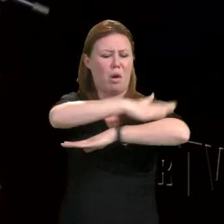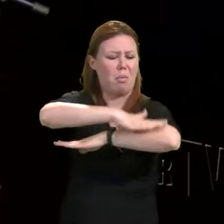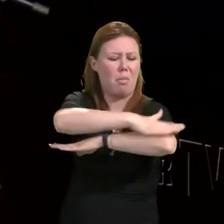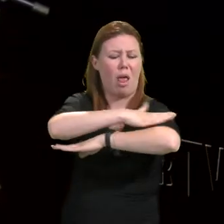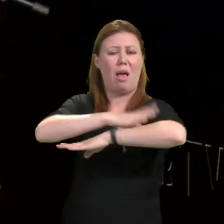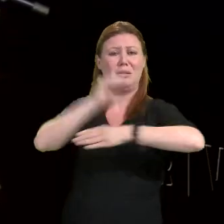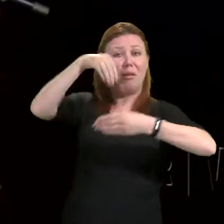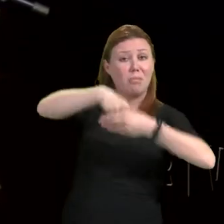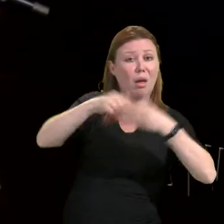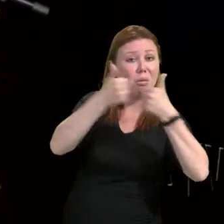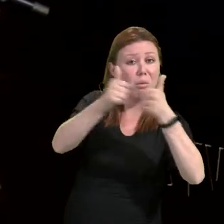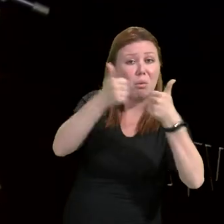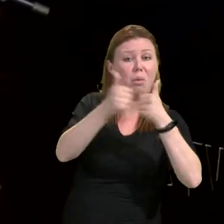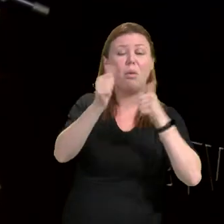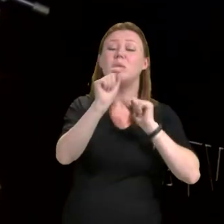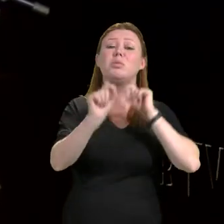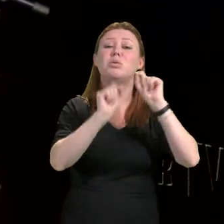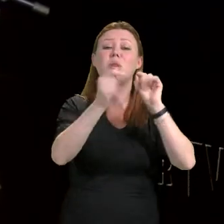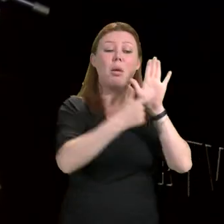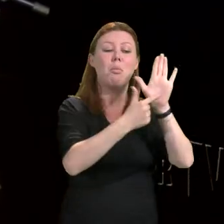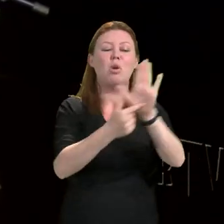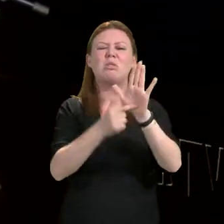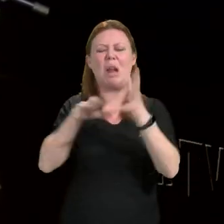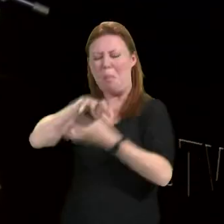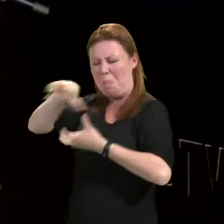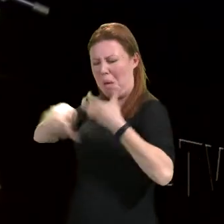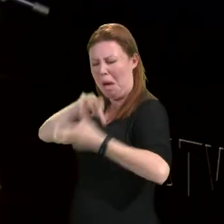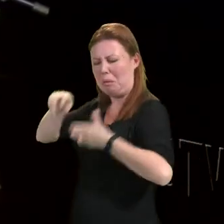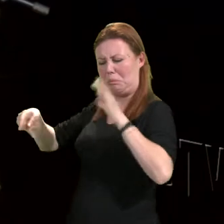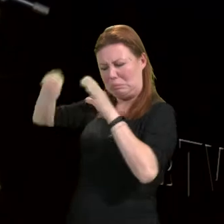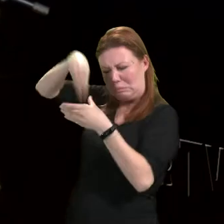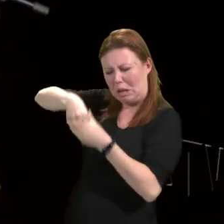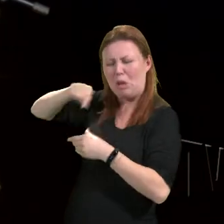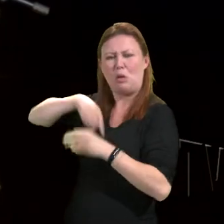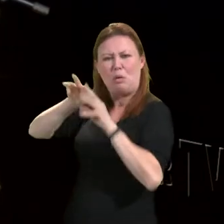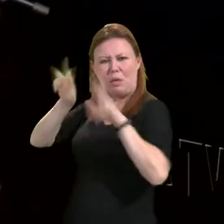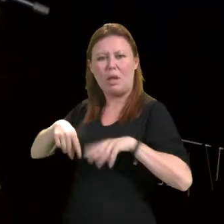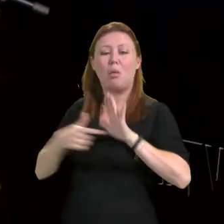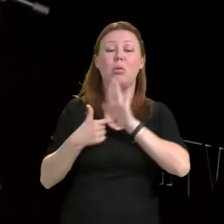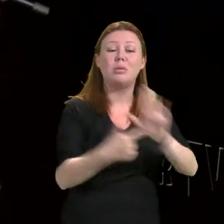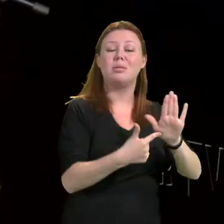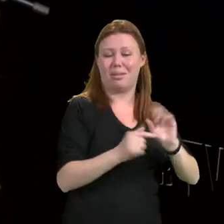ônibus, para mostrar o tipo da balbúrdia que se faz aqui dentro da universidade.